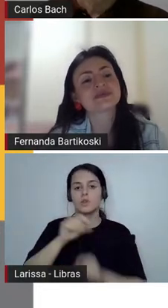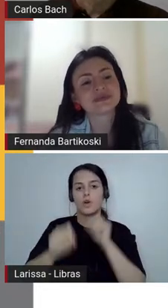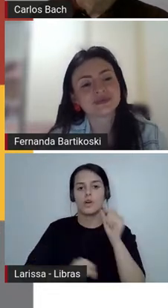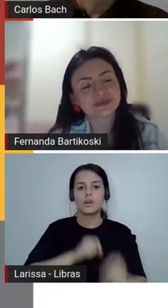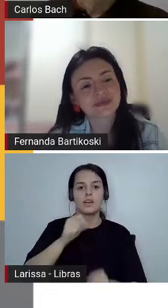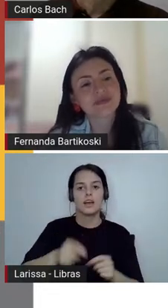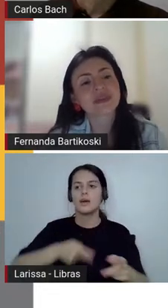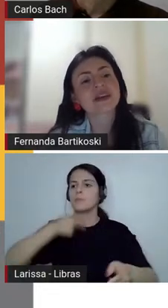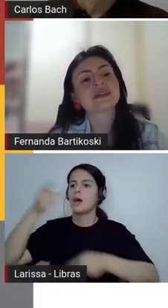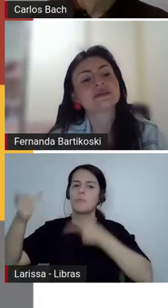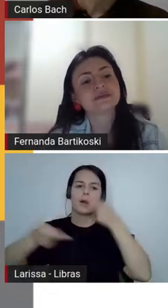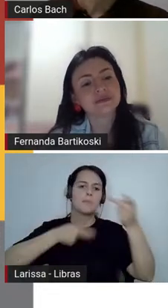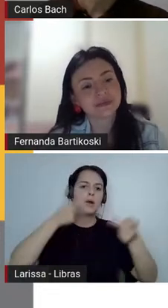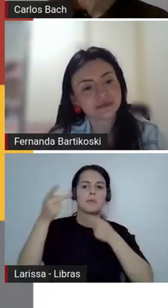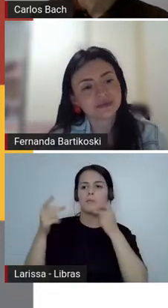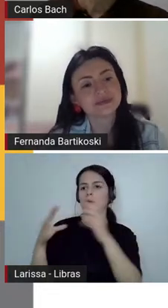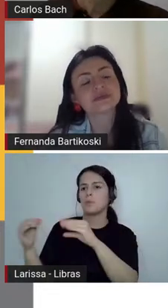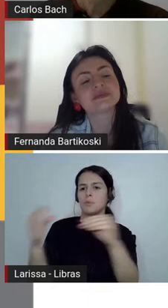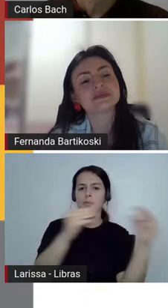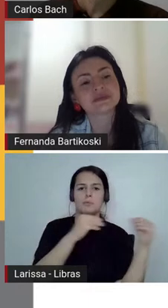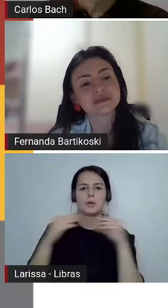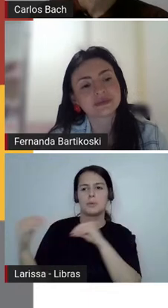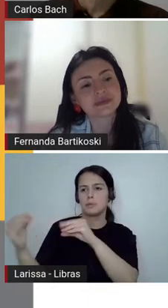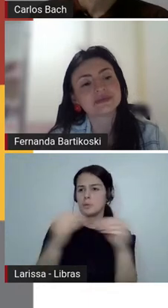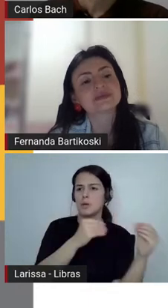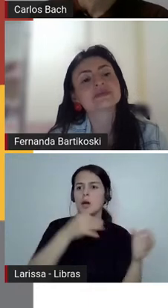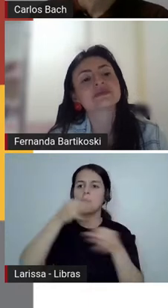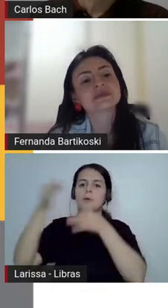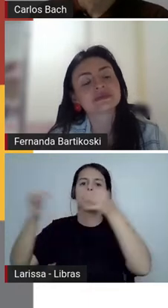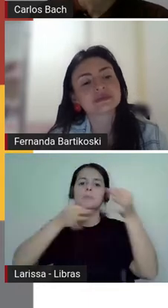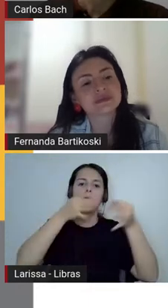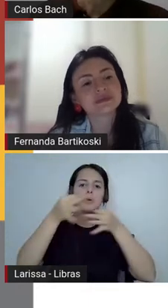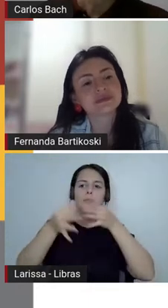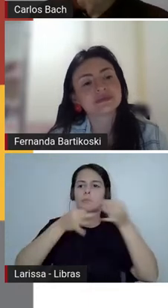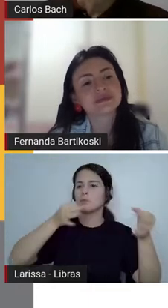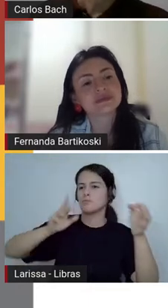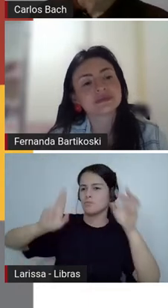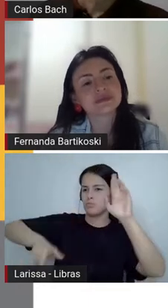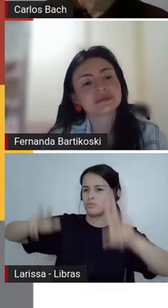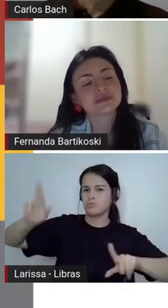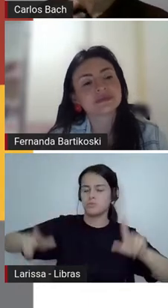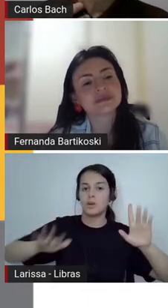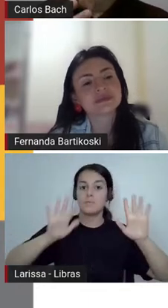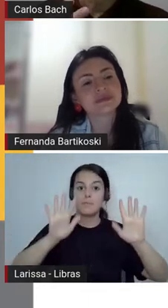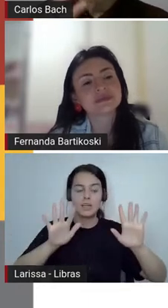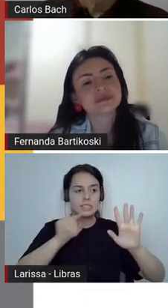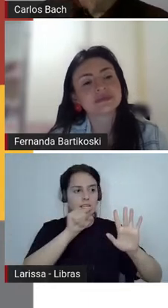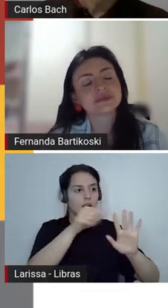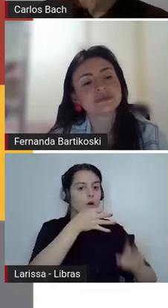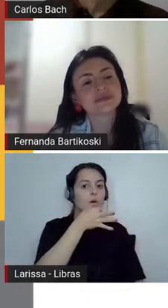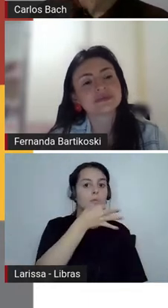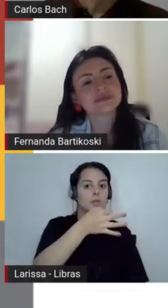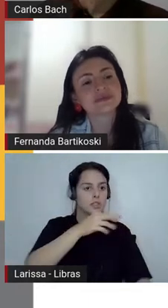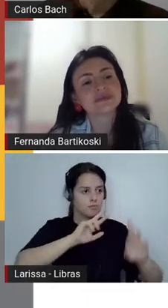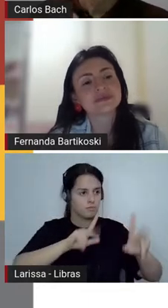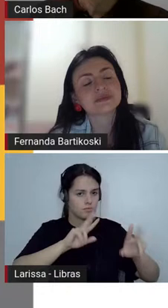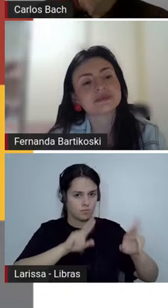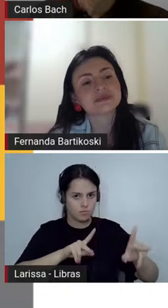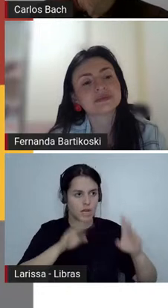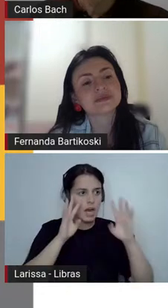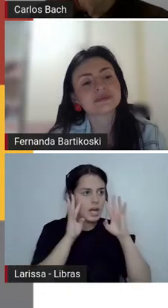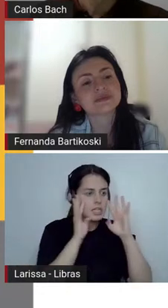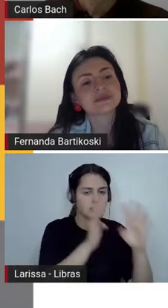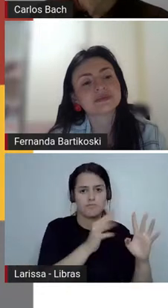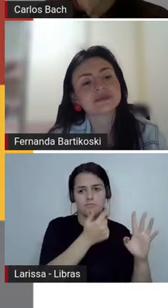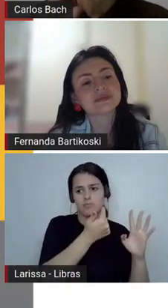a escutar também. Então, ela nos ensina a escutar, escutar esse narrador e fazer esse câmbio entre o que ele